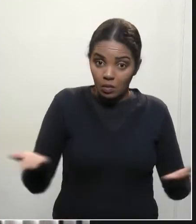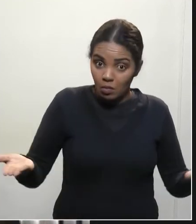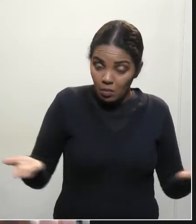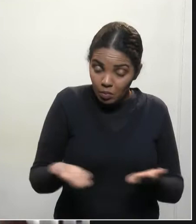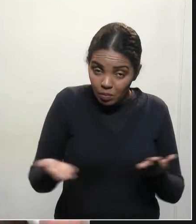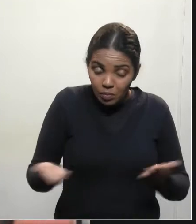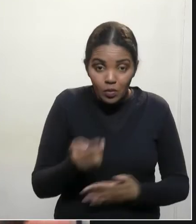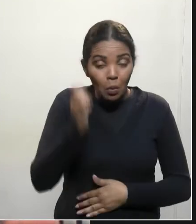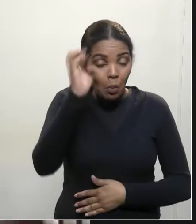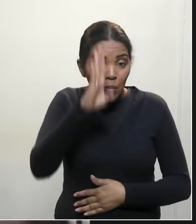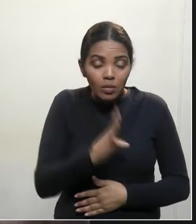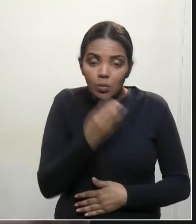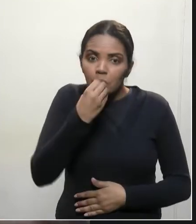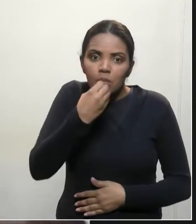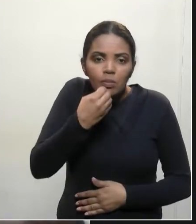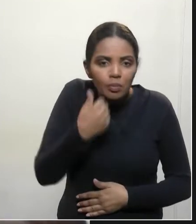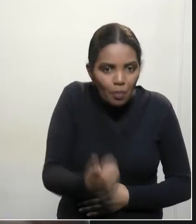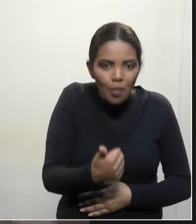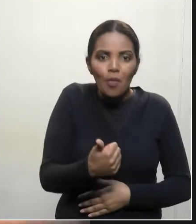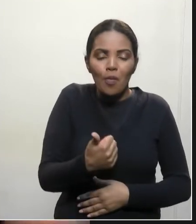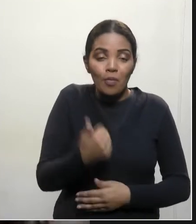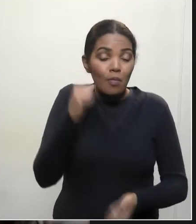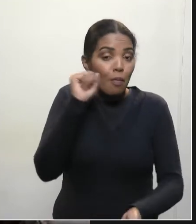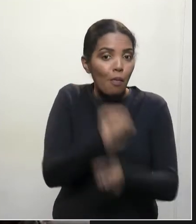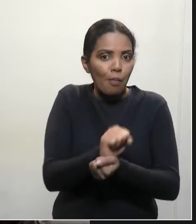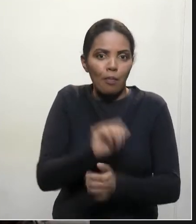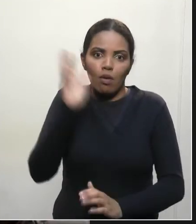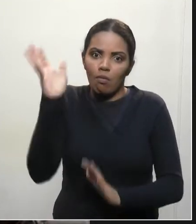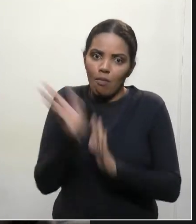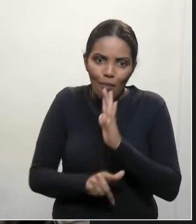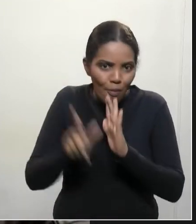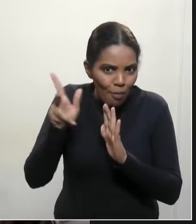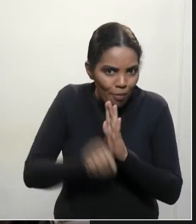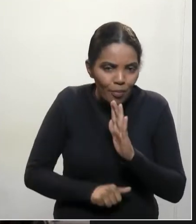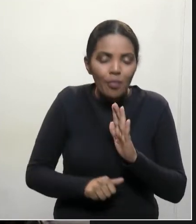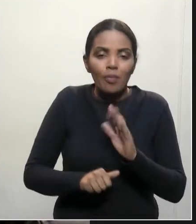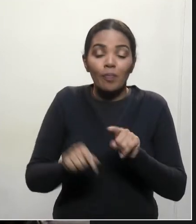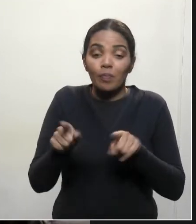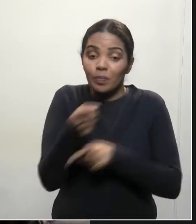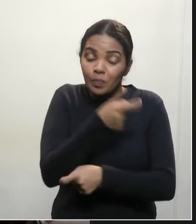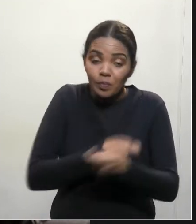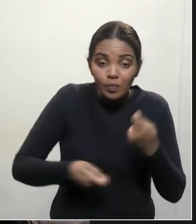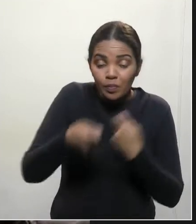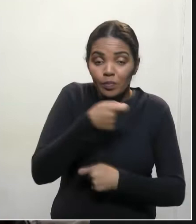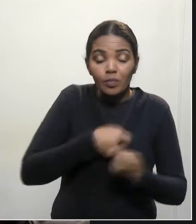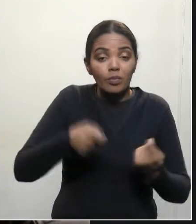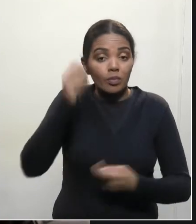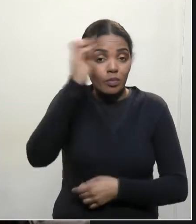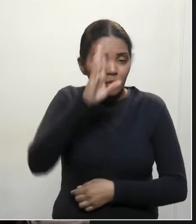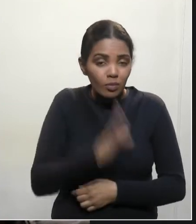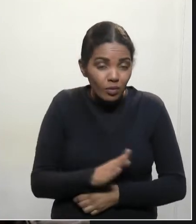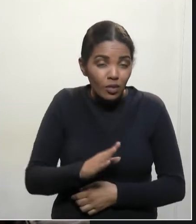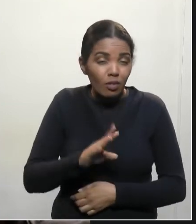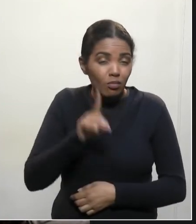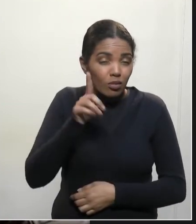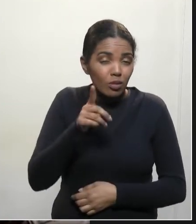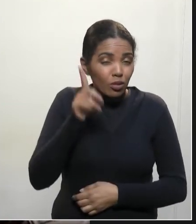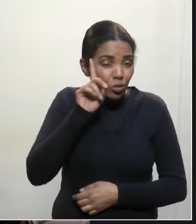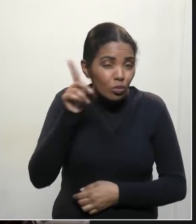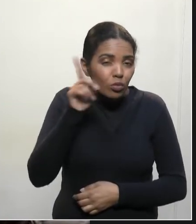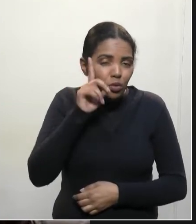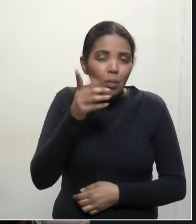Brasil está dando certo, que o ralo da corrupção acabou, a economia do Brasil, cada dia melhor.